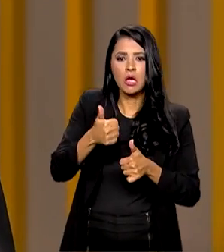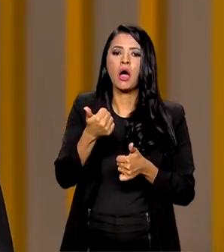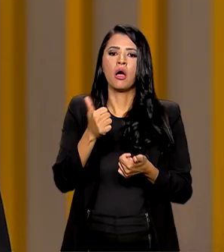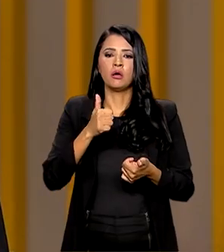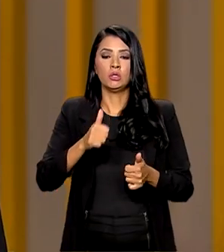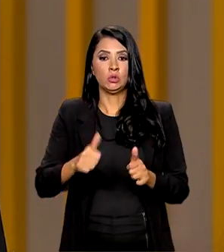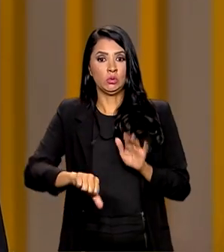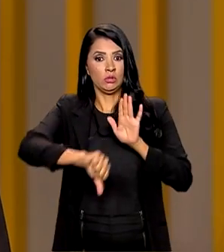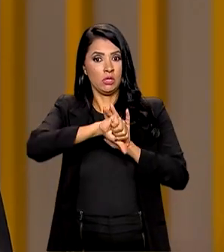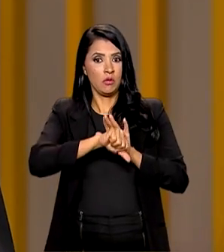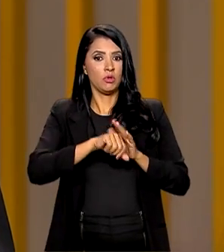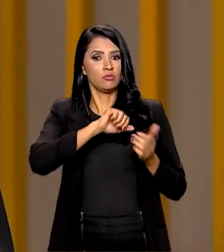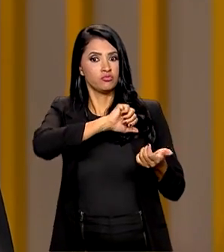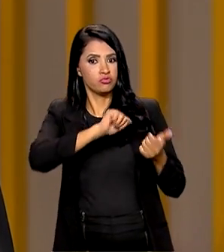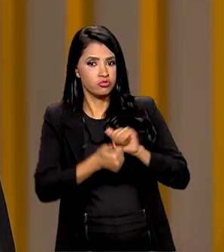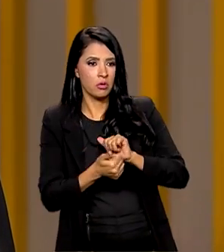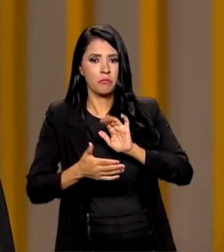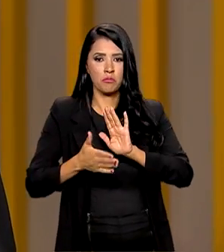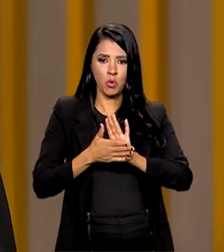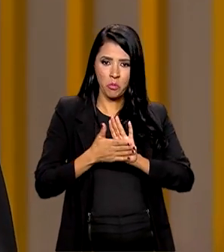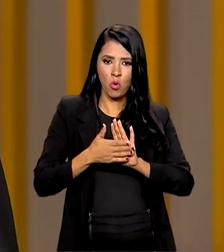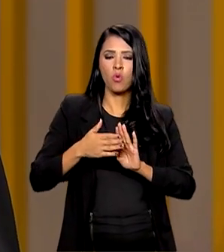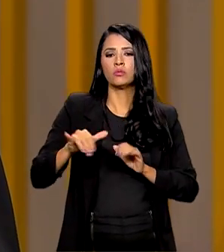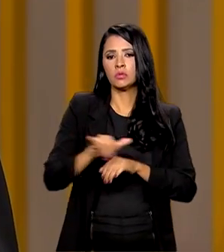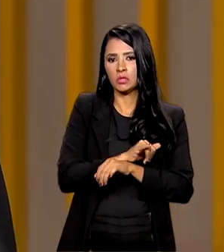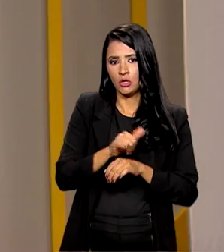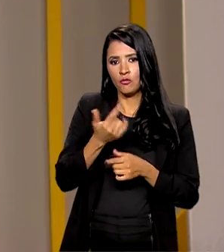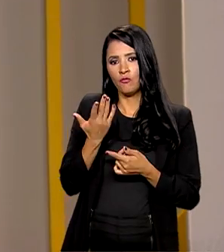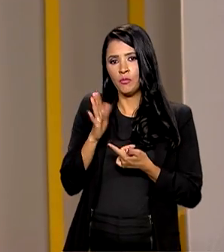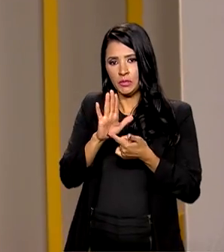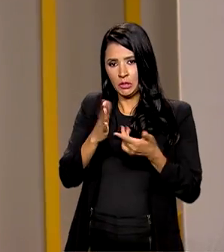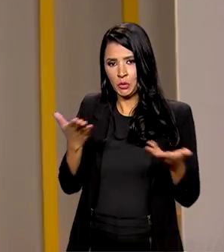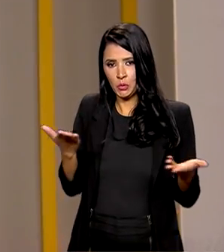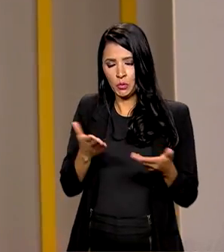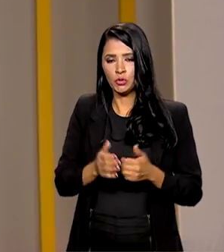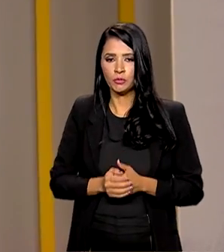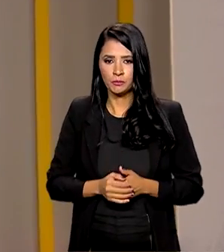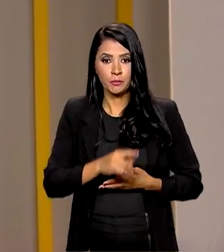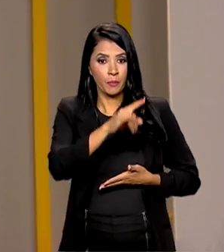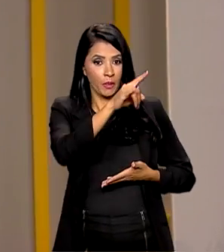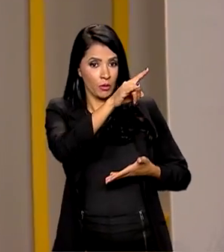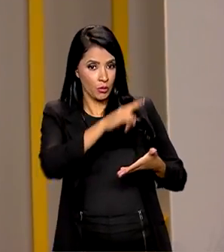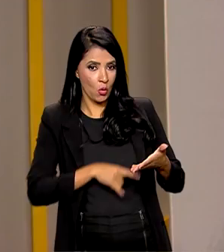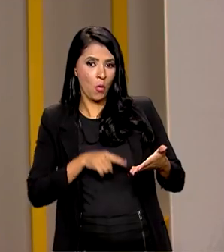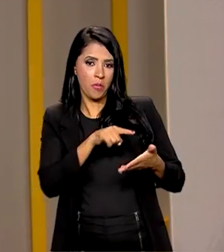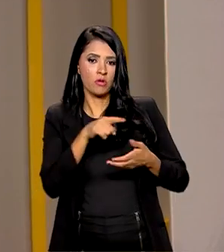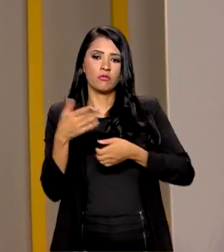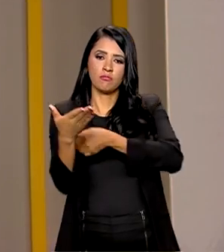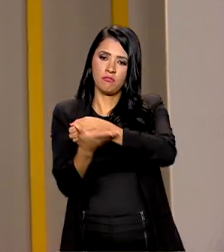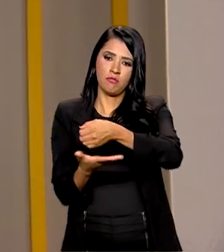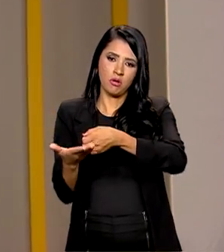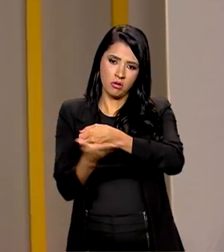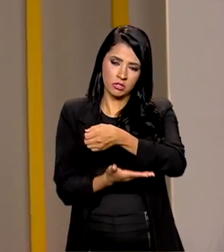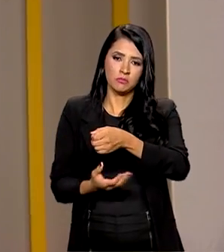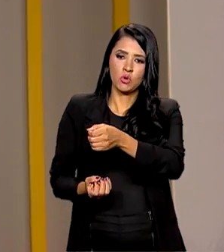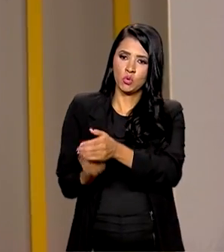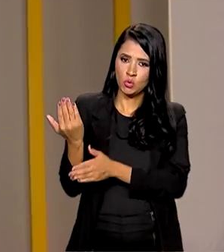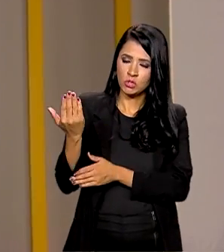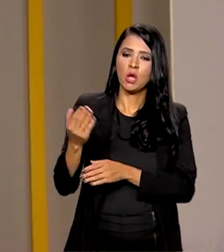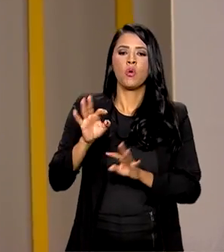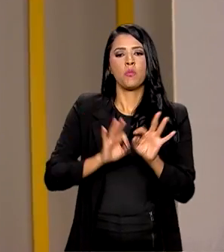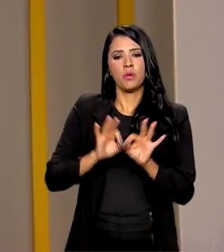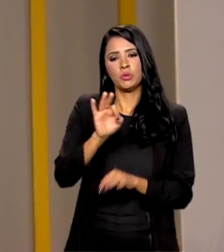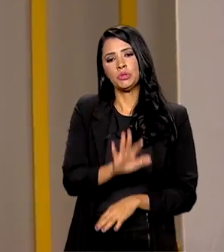e propor medidas. Uma delas foi apresentada hoje. O documento vai servir de base para a construção do